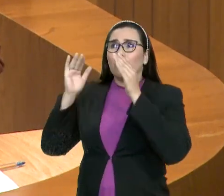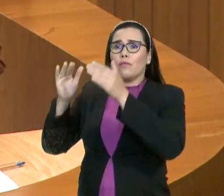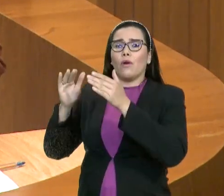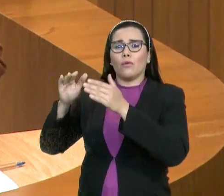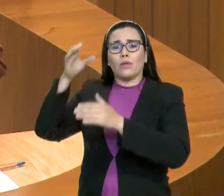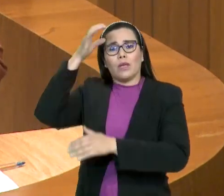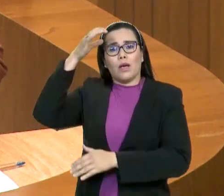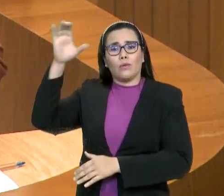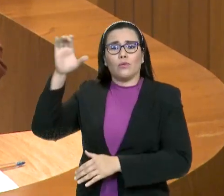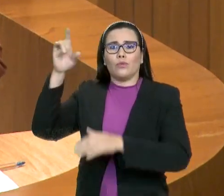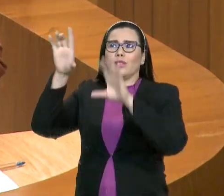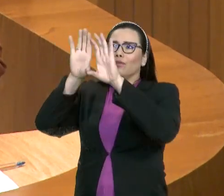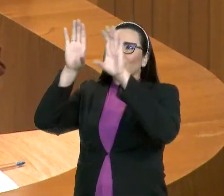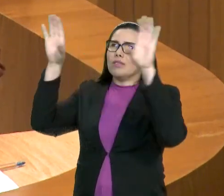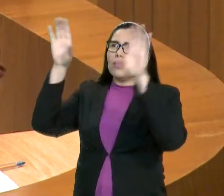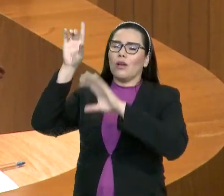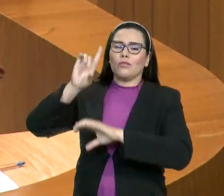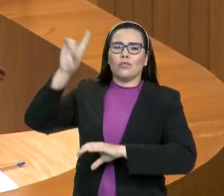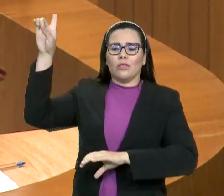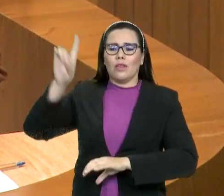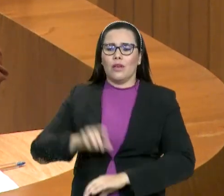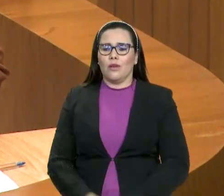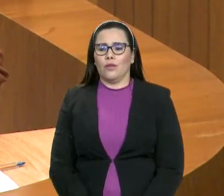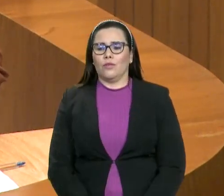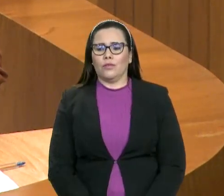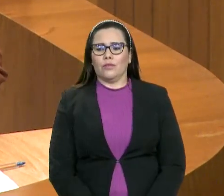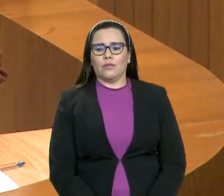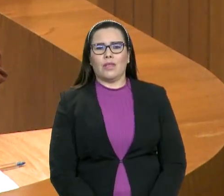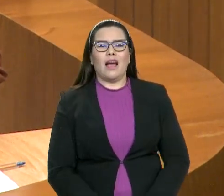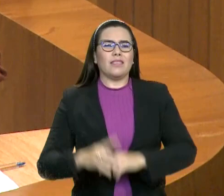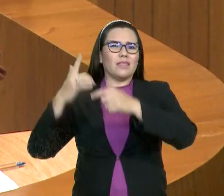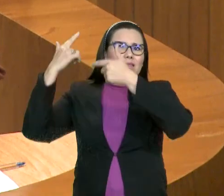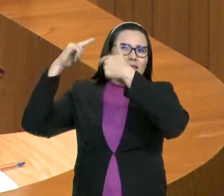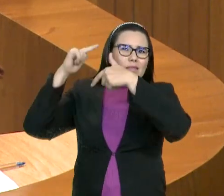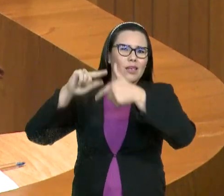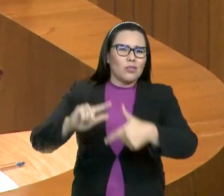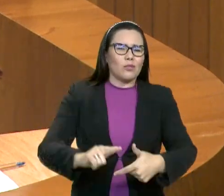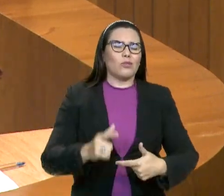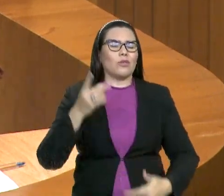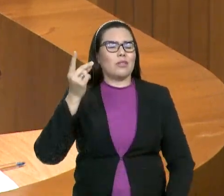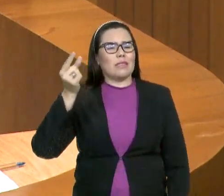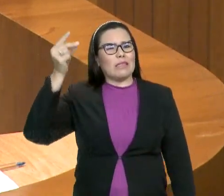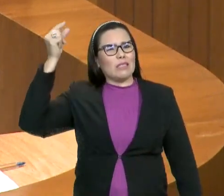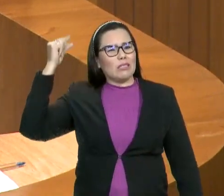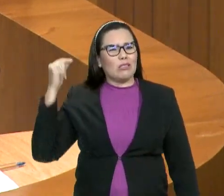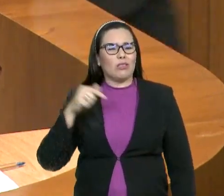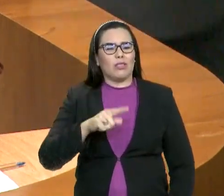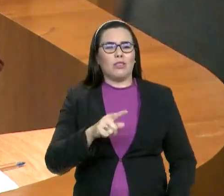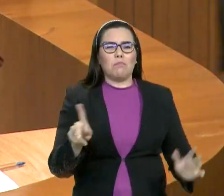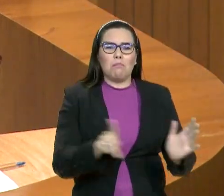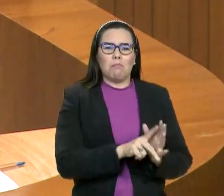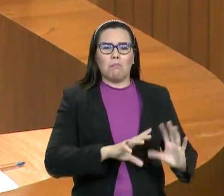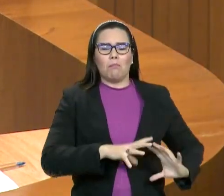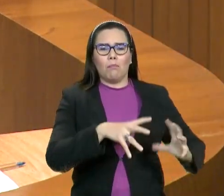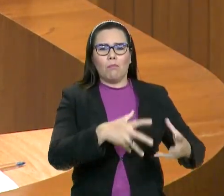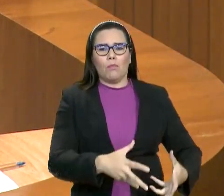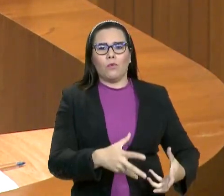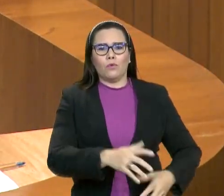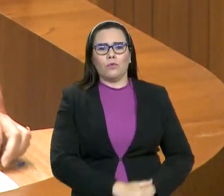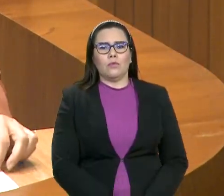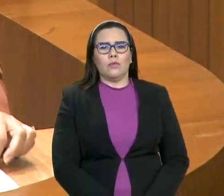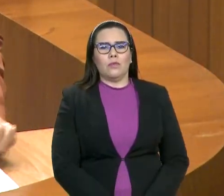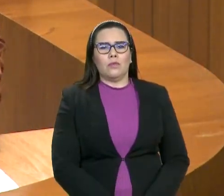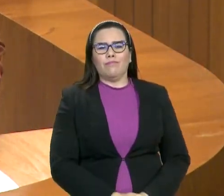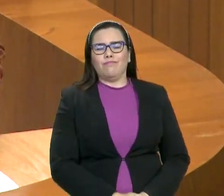Trocar as velhas tradições deste mundo pela verdade transformadora do Evangelho de Cristo